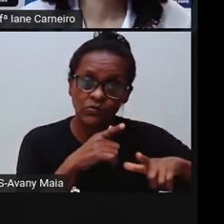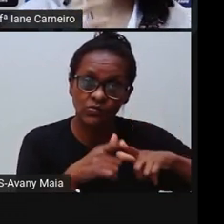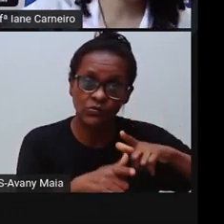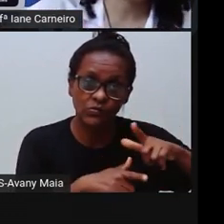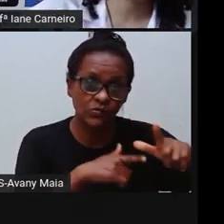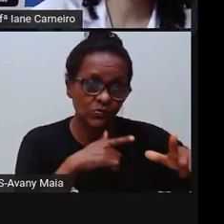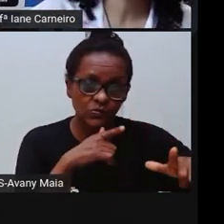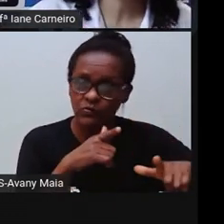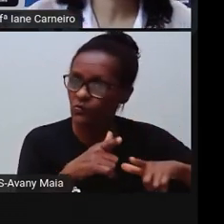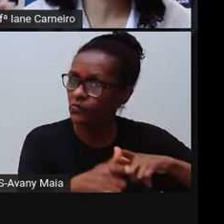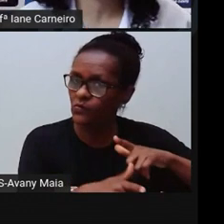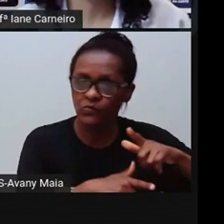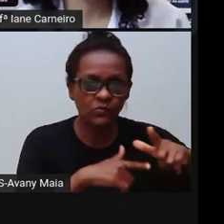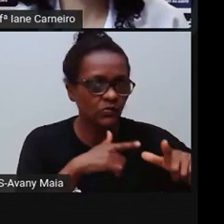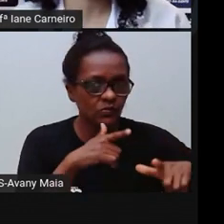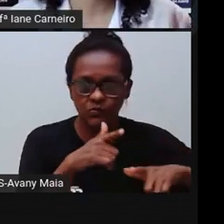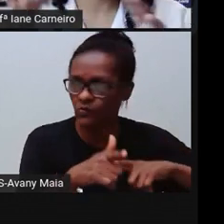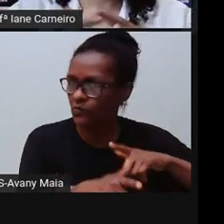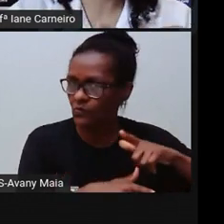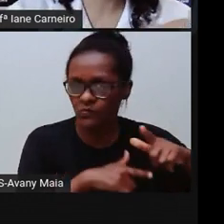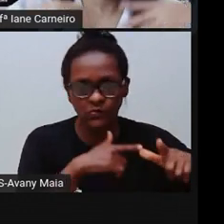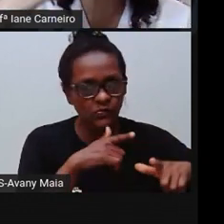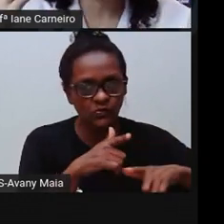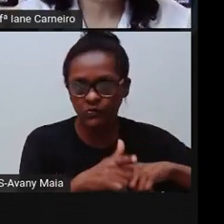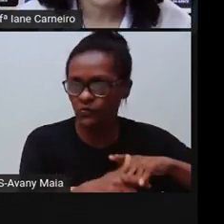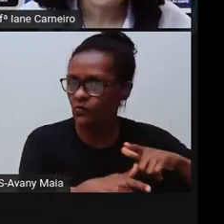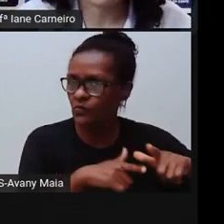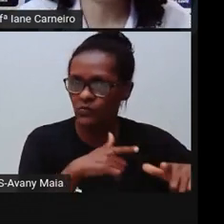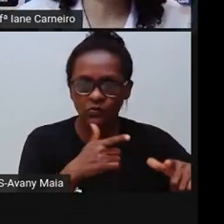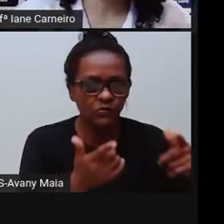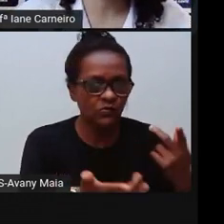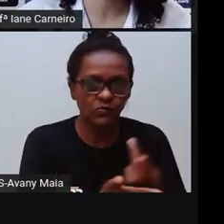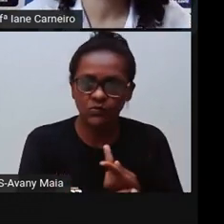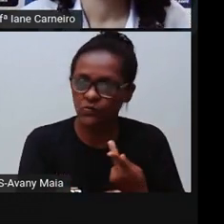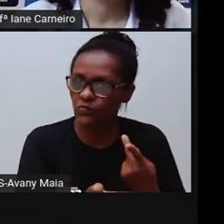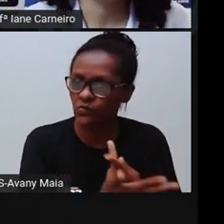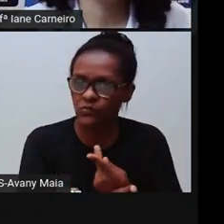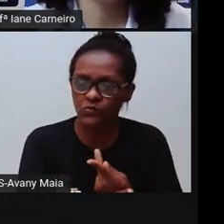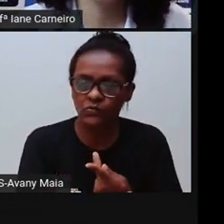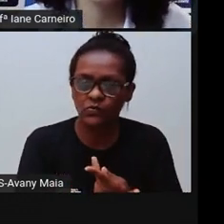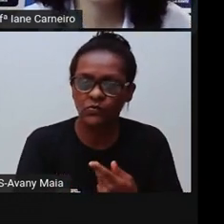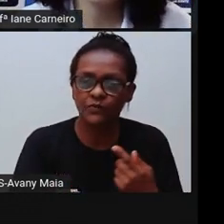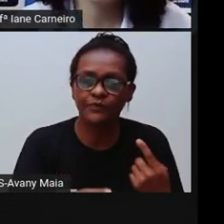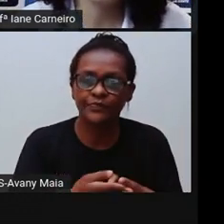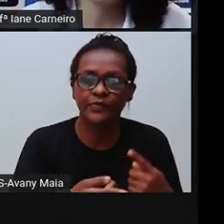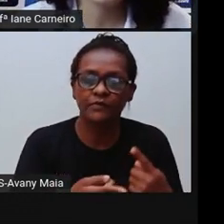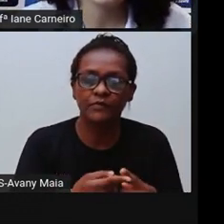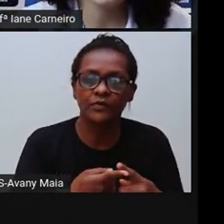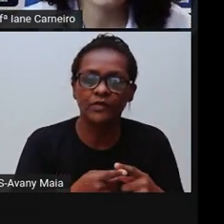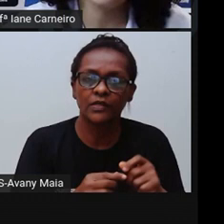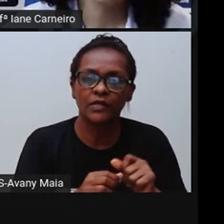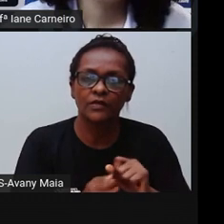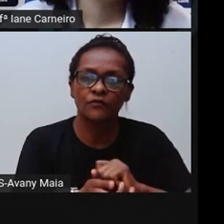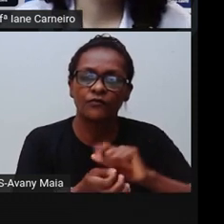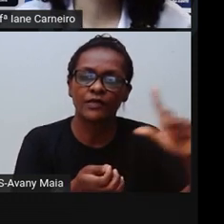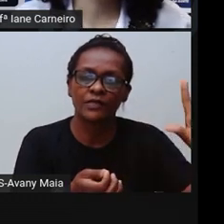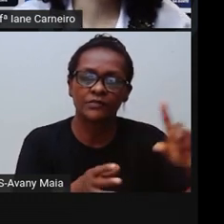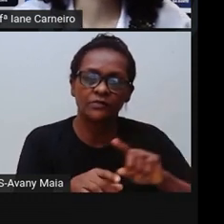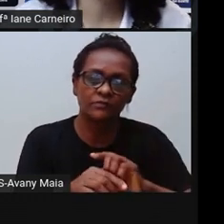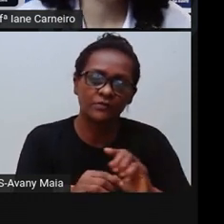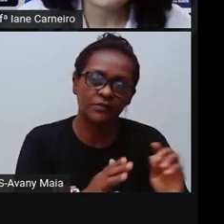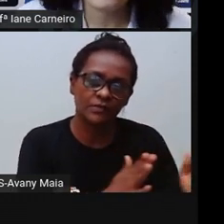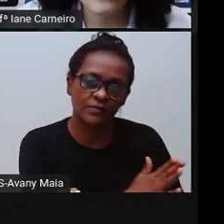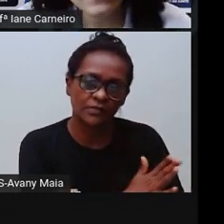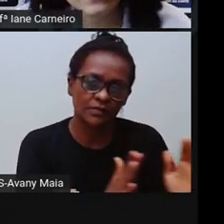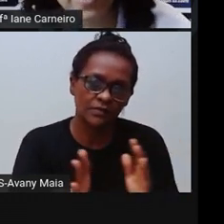trabalha, né? E aí, para a gente conversar um pouco mais sobre isso, a Pró trouxe esse vídeo aqui, ó, que foi